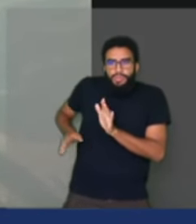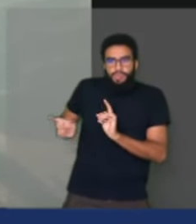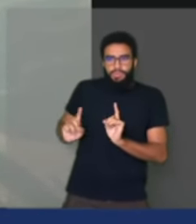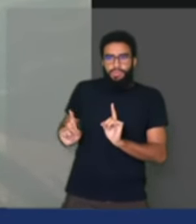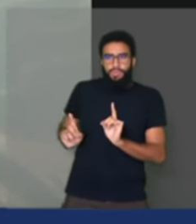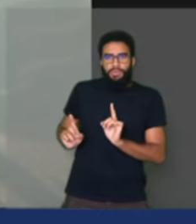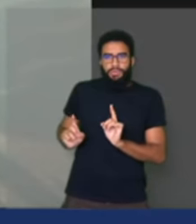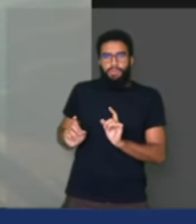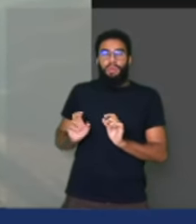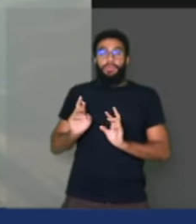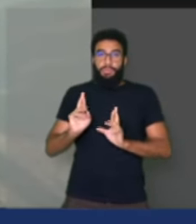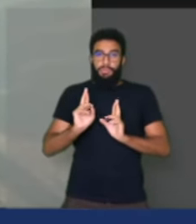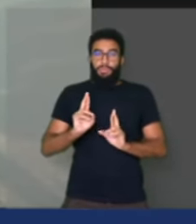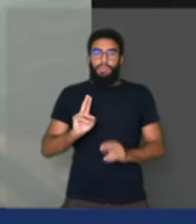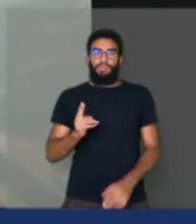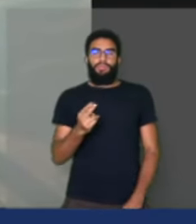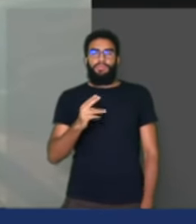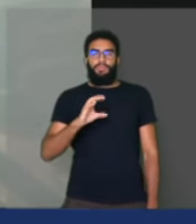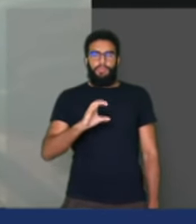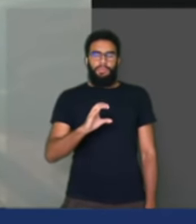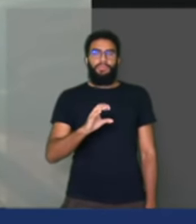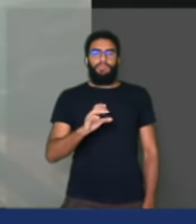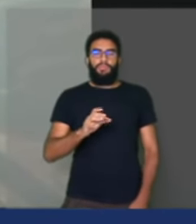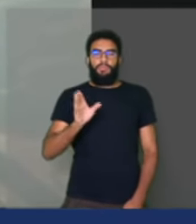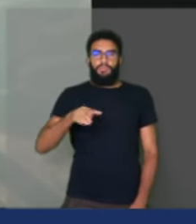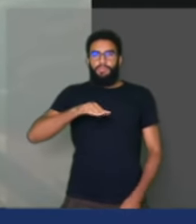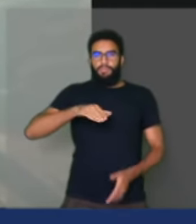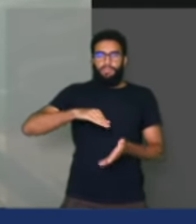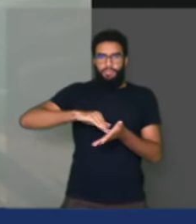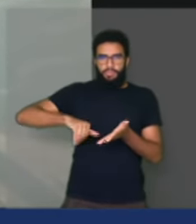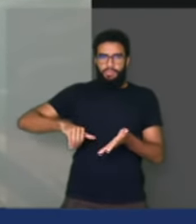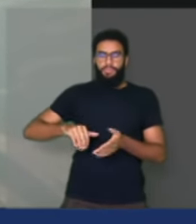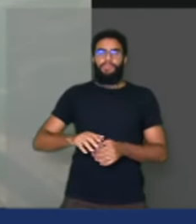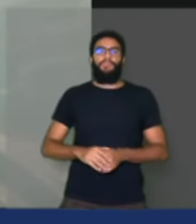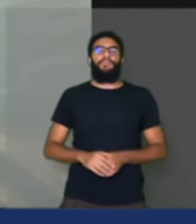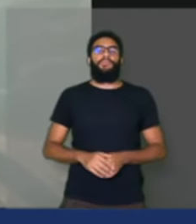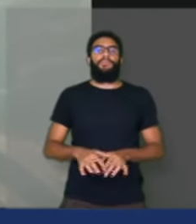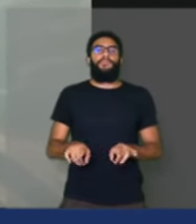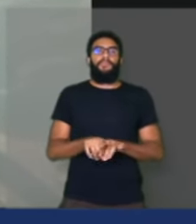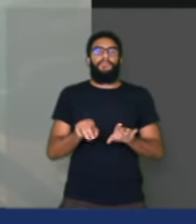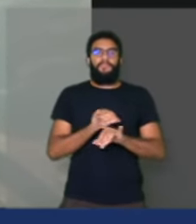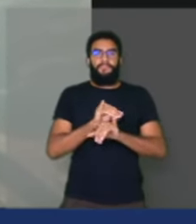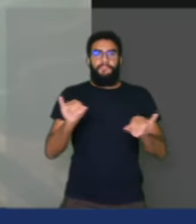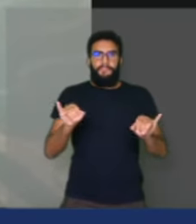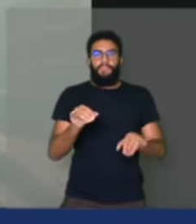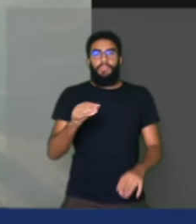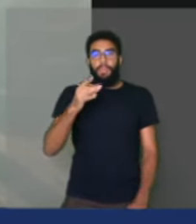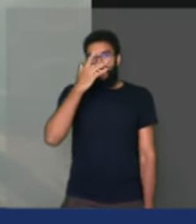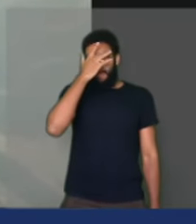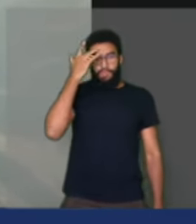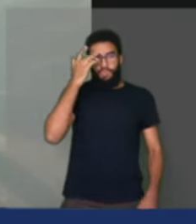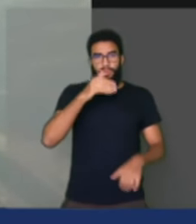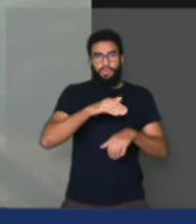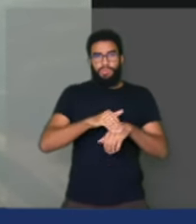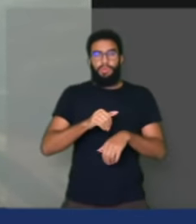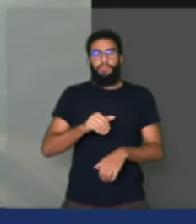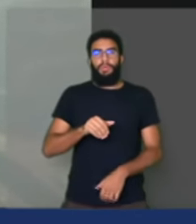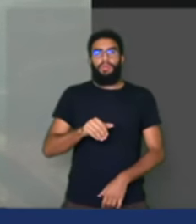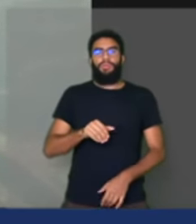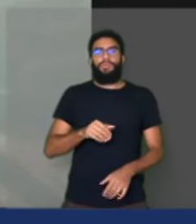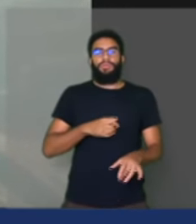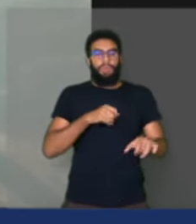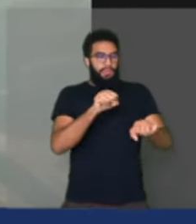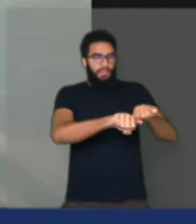corpus e que ele possa, sim, ser ouvido o quanto antes lá. Gostaria de dizer também que quem tem que ser chamado de genocida é quem desviou